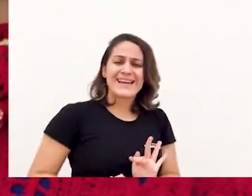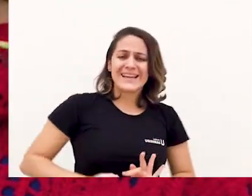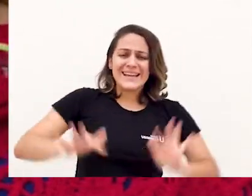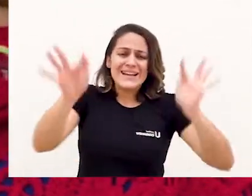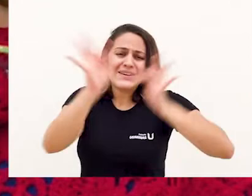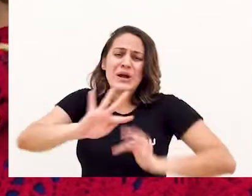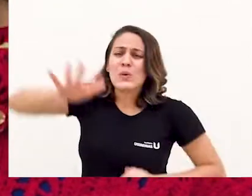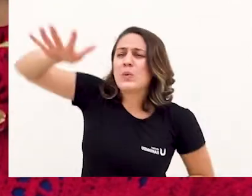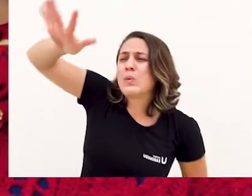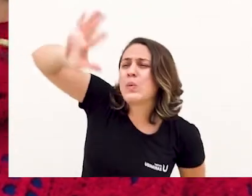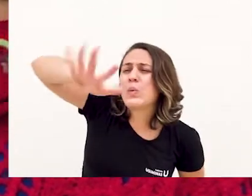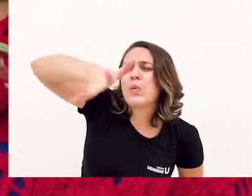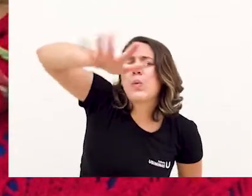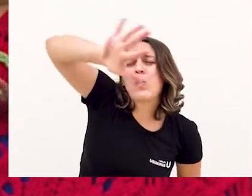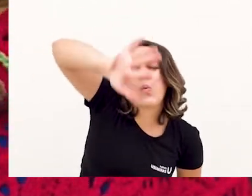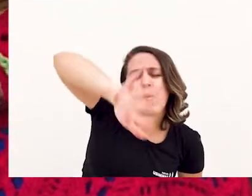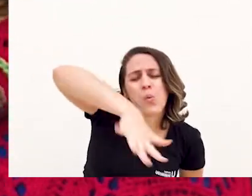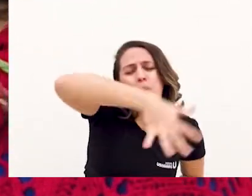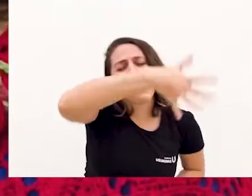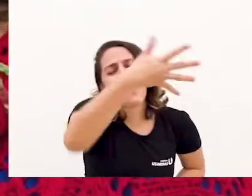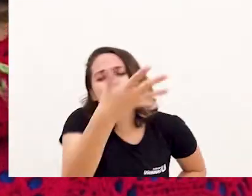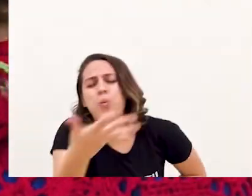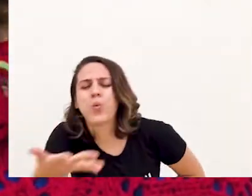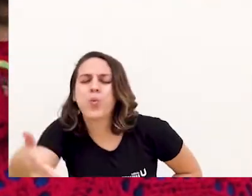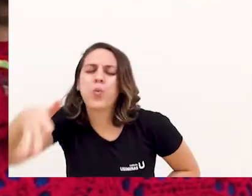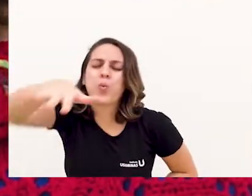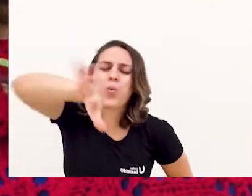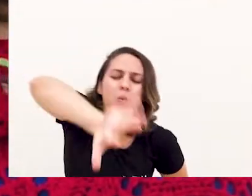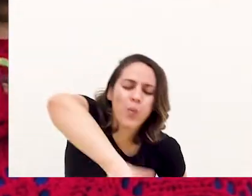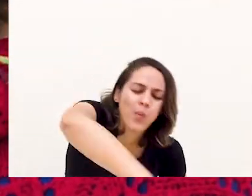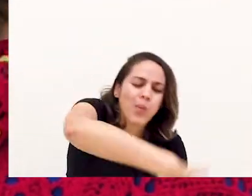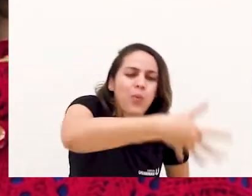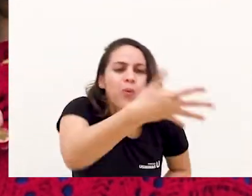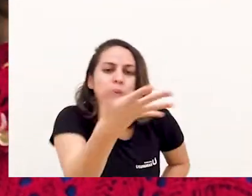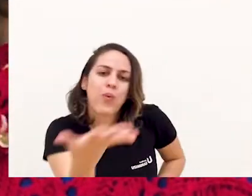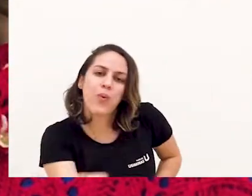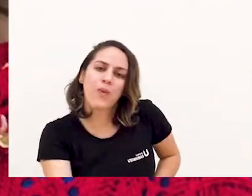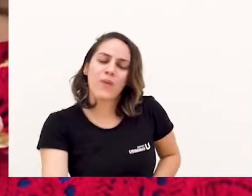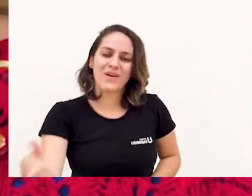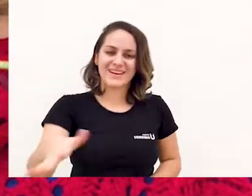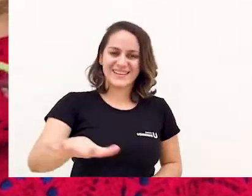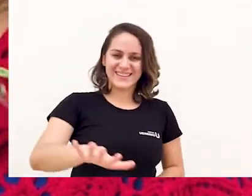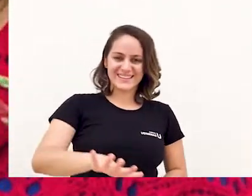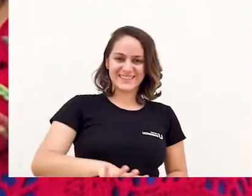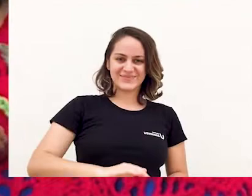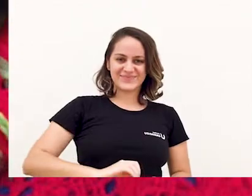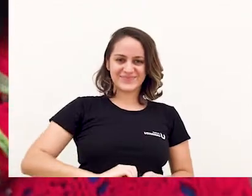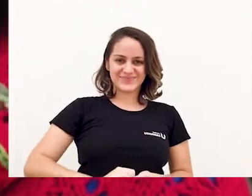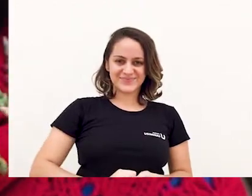alardeando a sua felicidade e piruetando pelo ar.